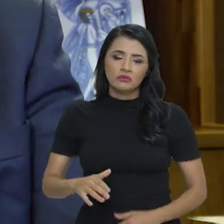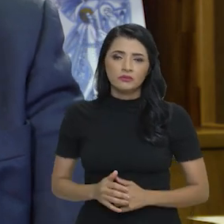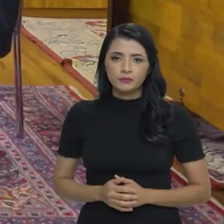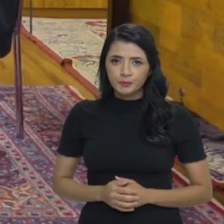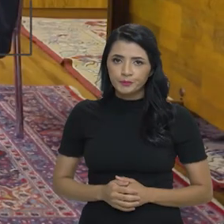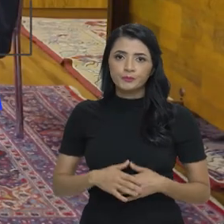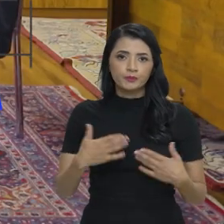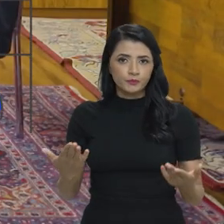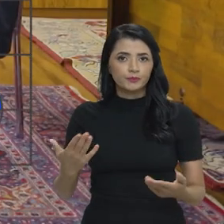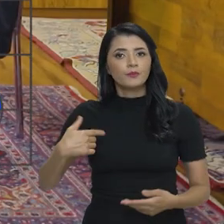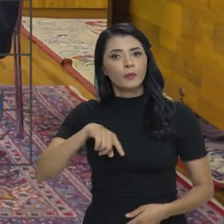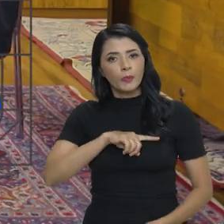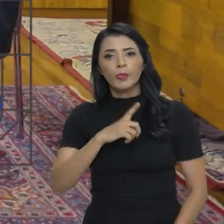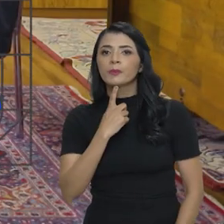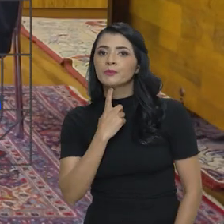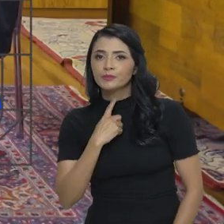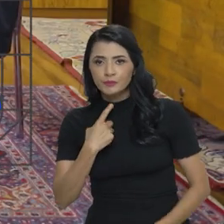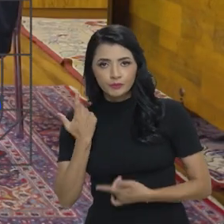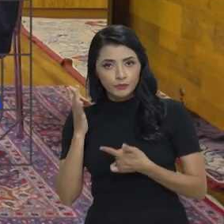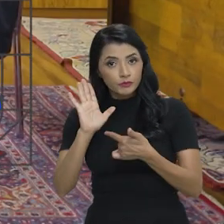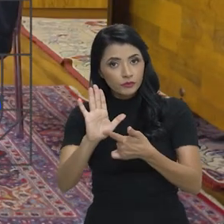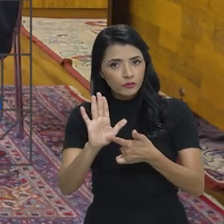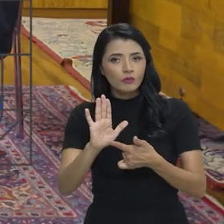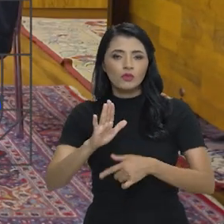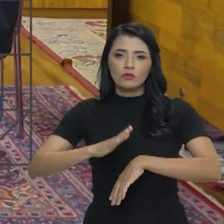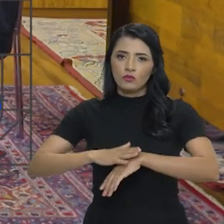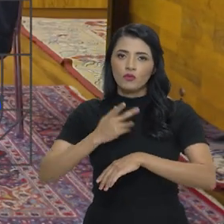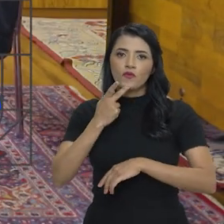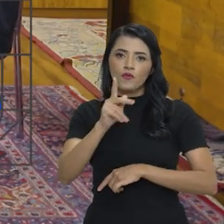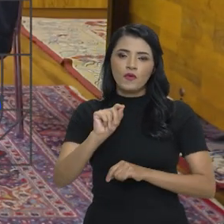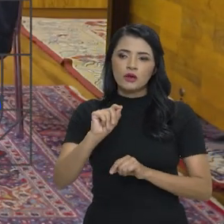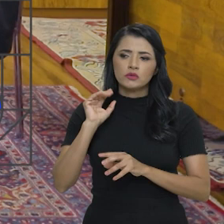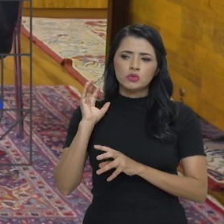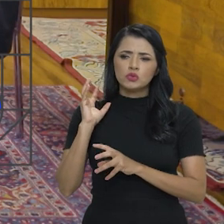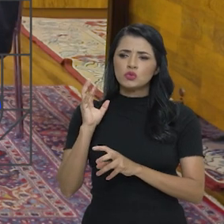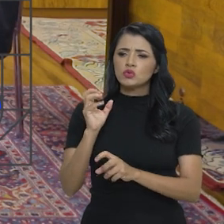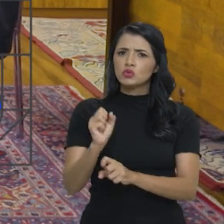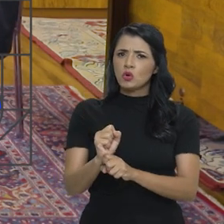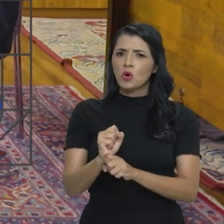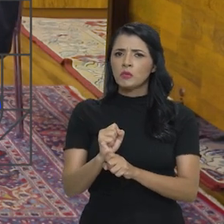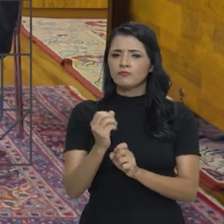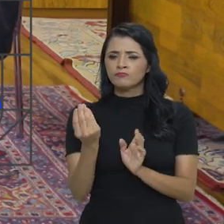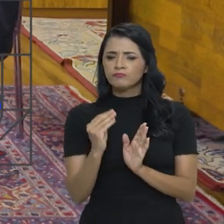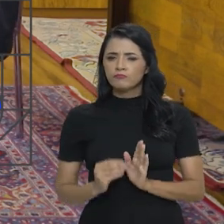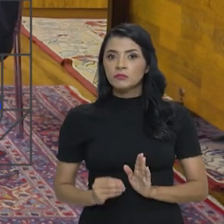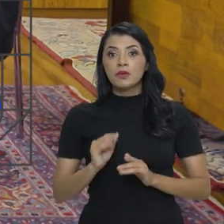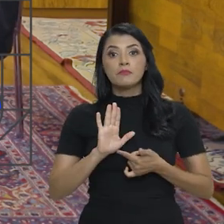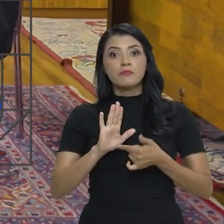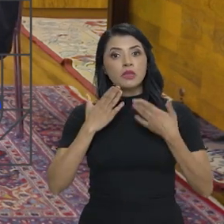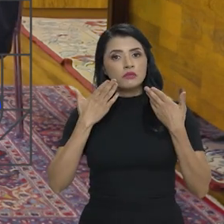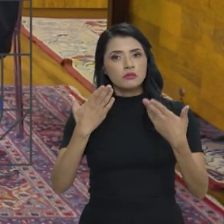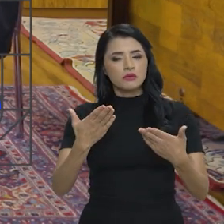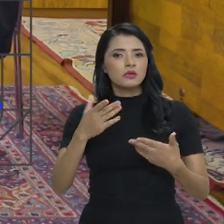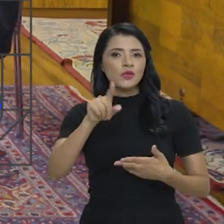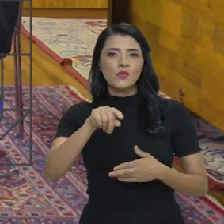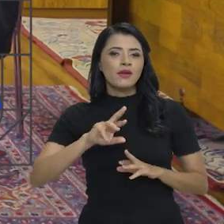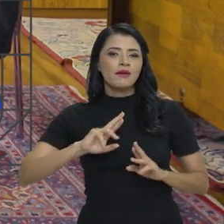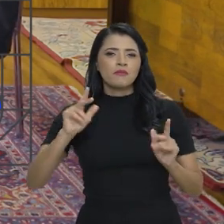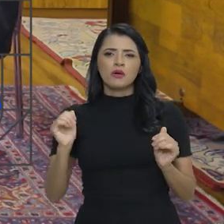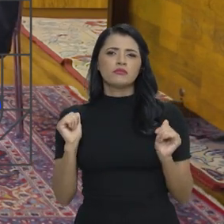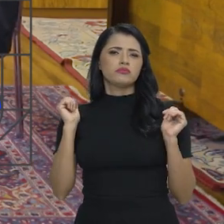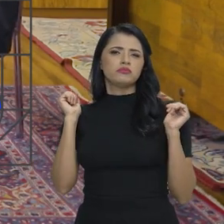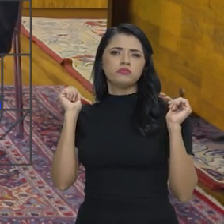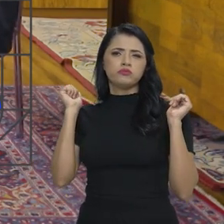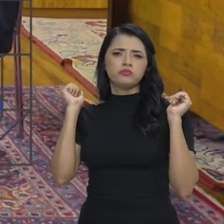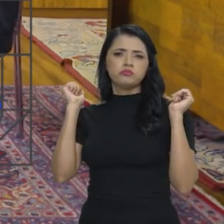esse é o desejo de expressar, quando a gente faz um balanço e apresenta, mas não é para